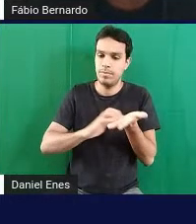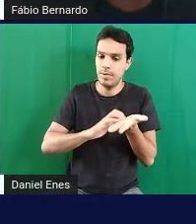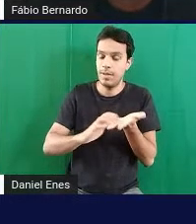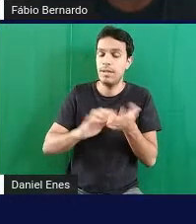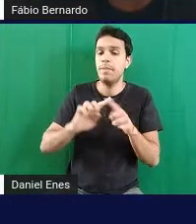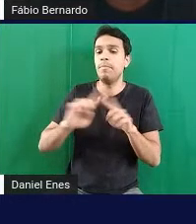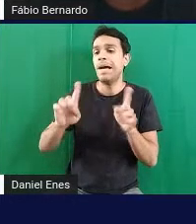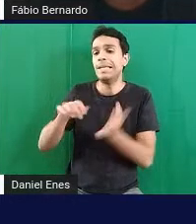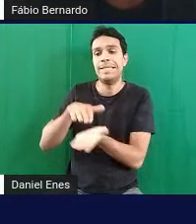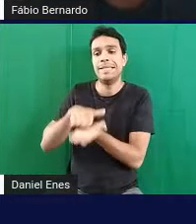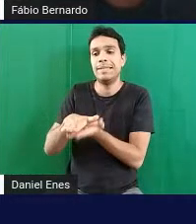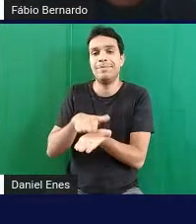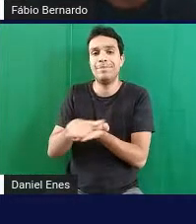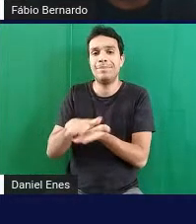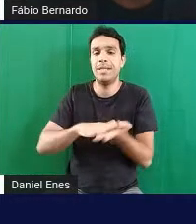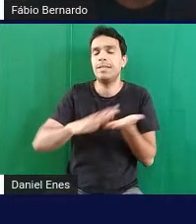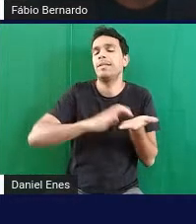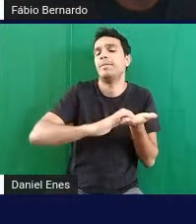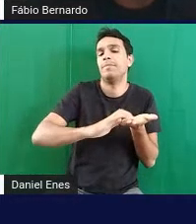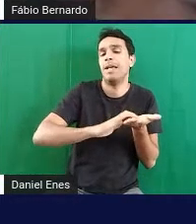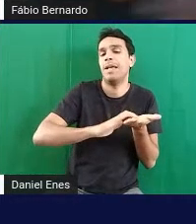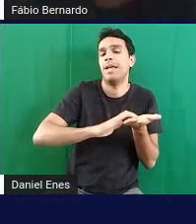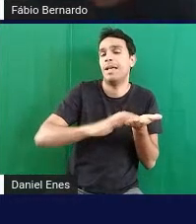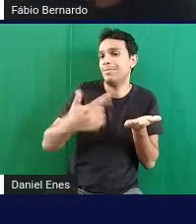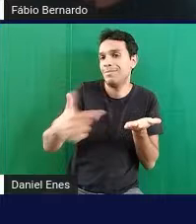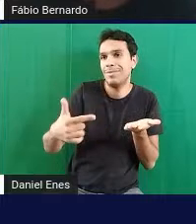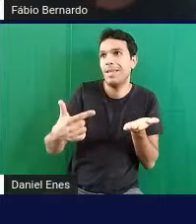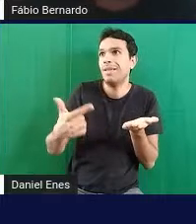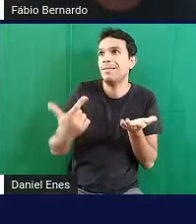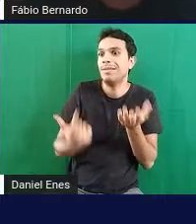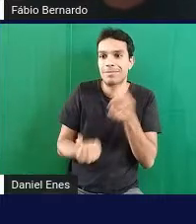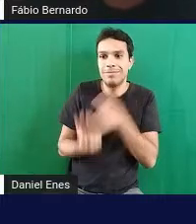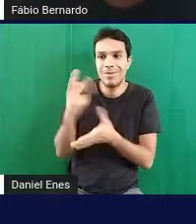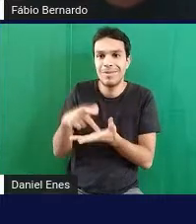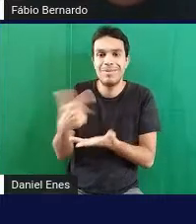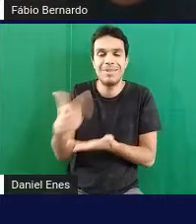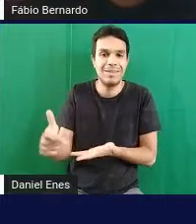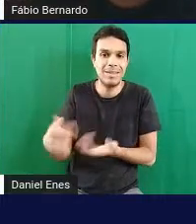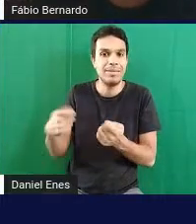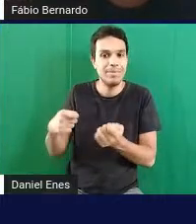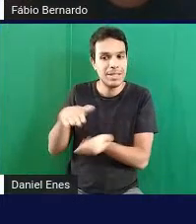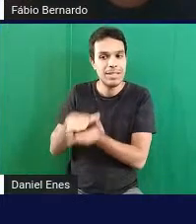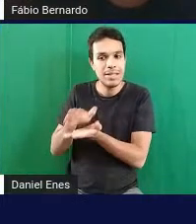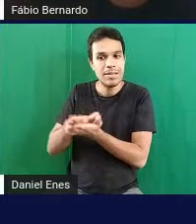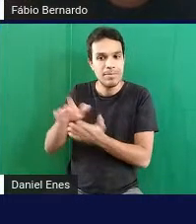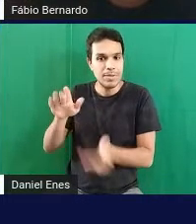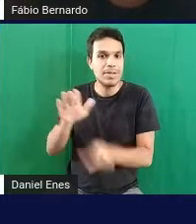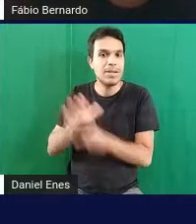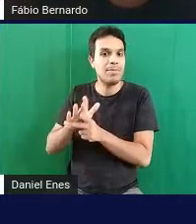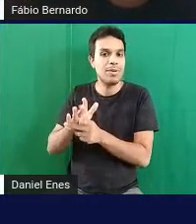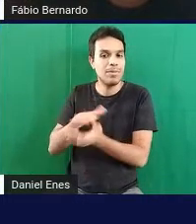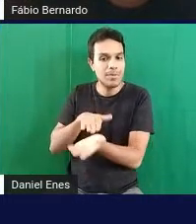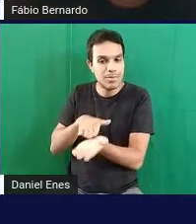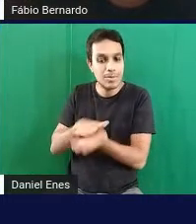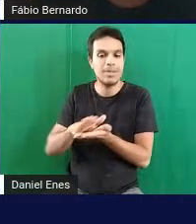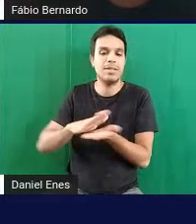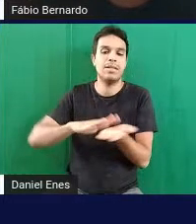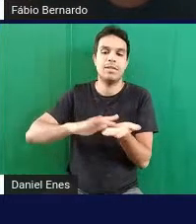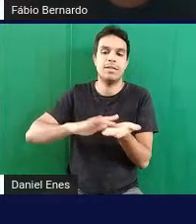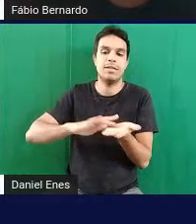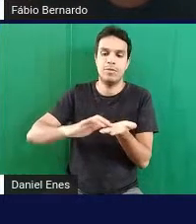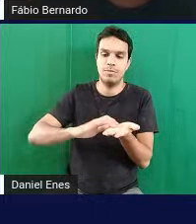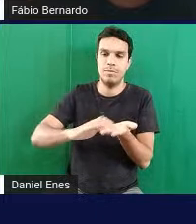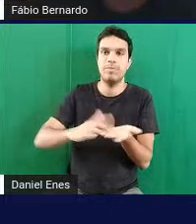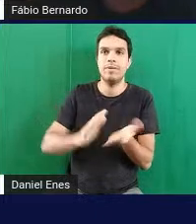se torna realidade porque precisa da impressora para imprimir isso em braile então a gente precisa ter esses recursos na escola para te passar